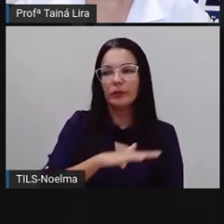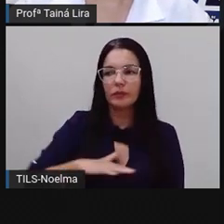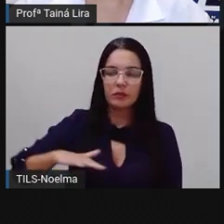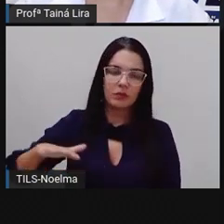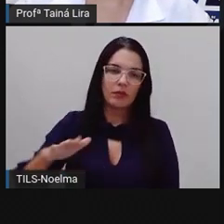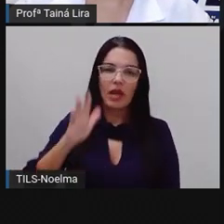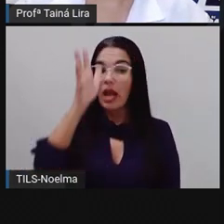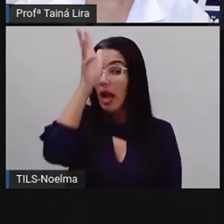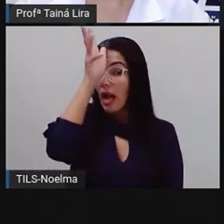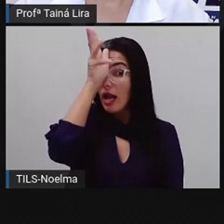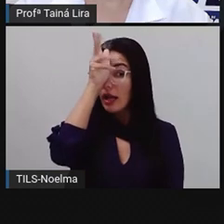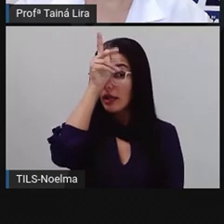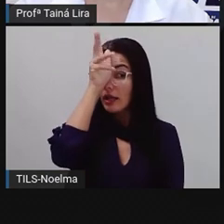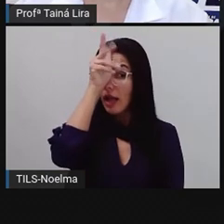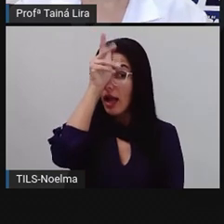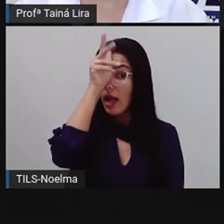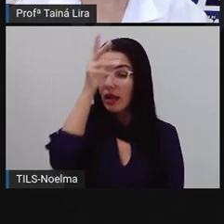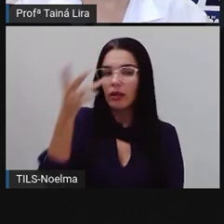Galo.